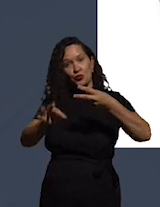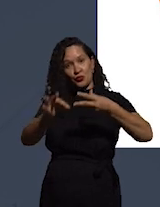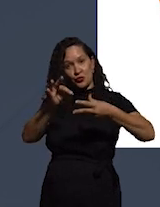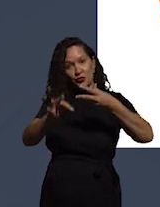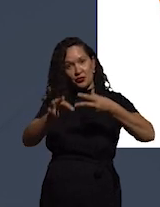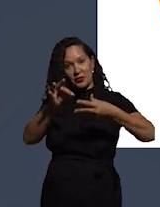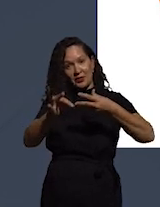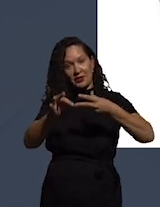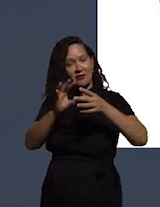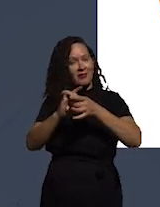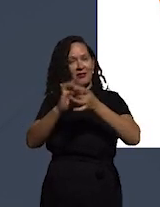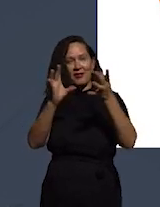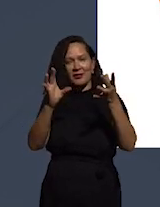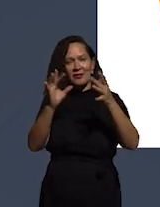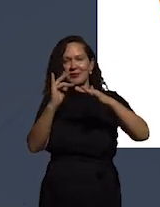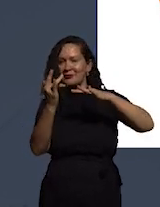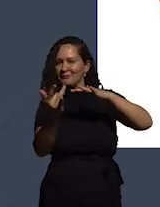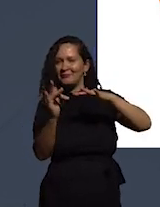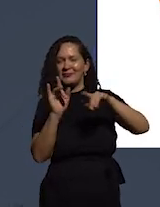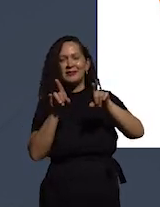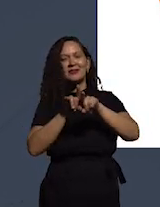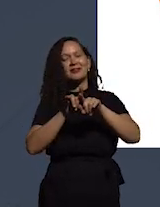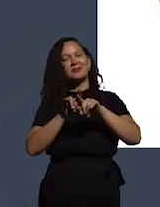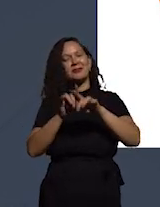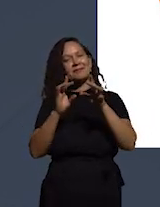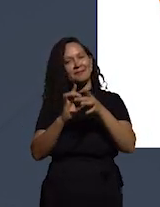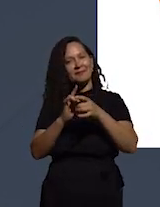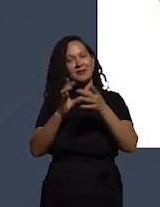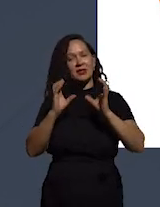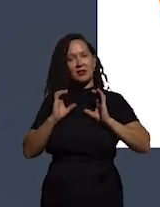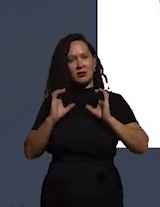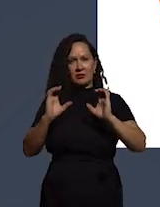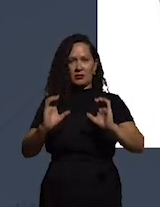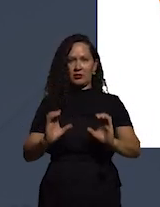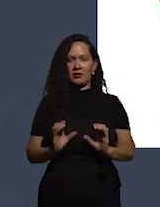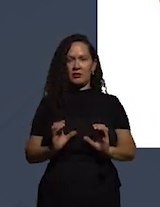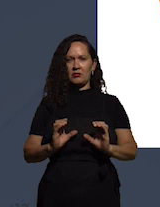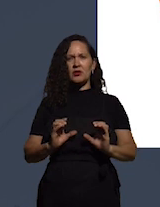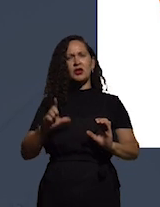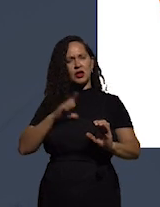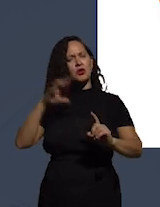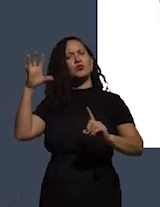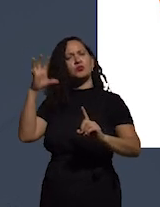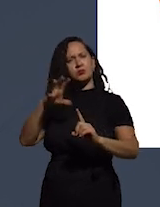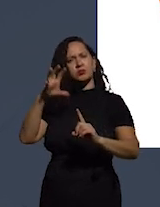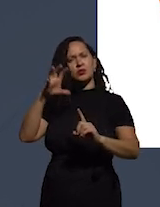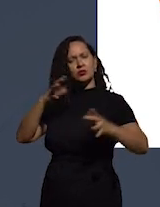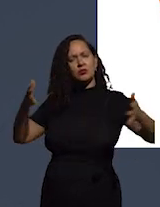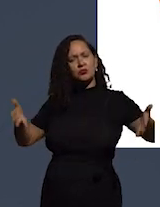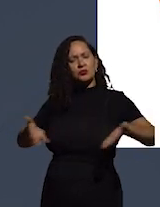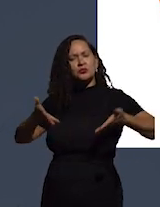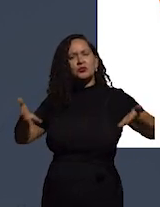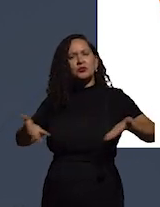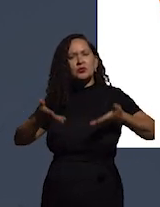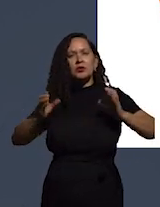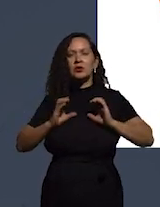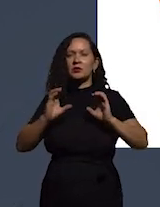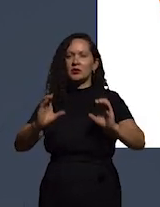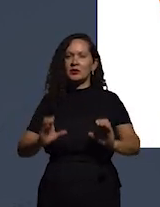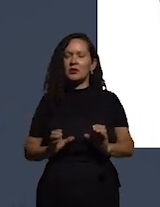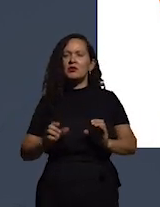mídia independente e cidadãos que sejam inspirados cidadãos que sejam